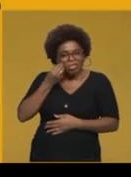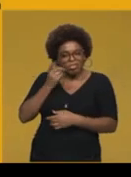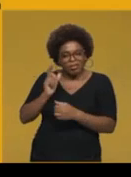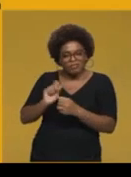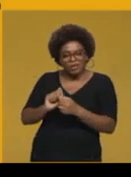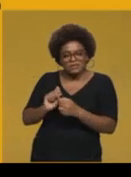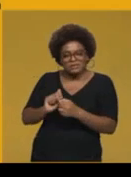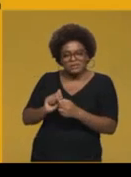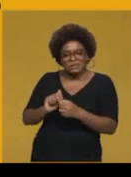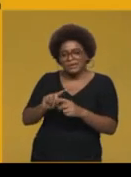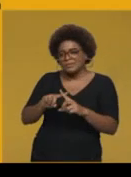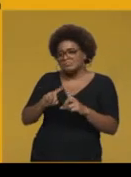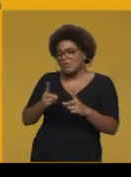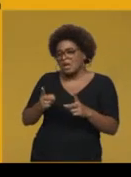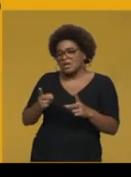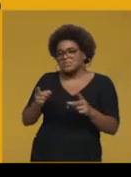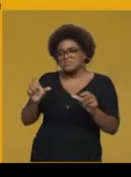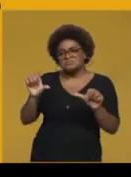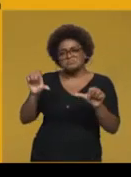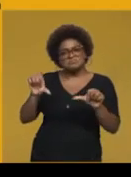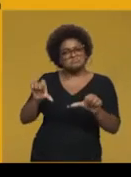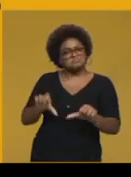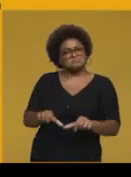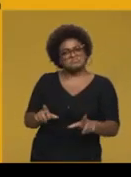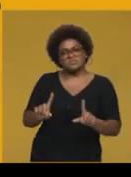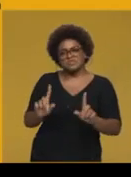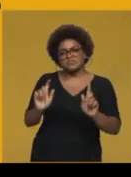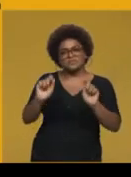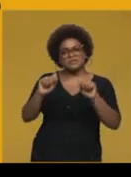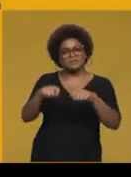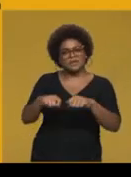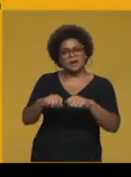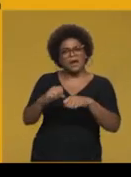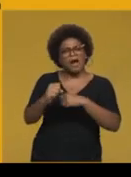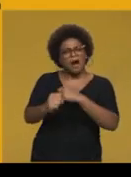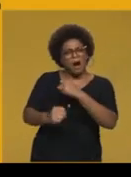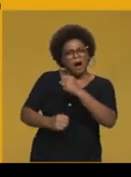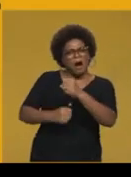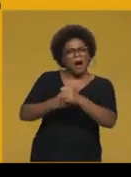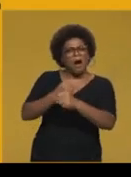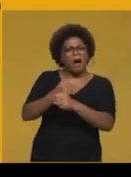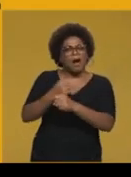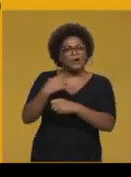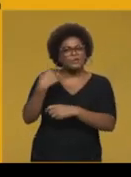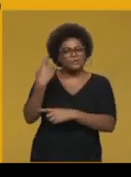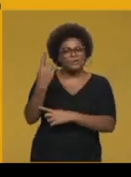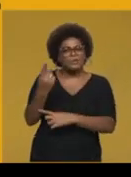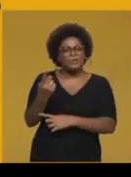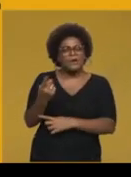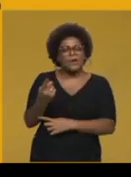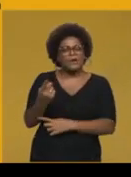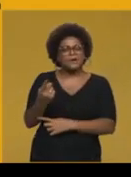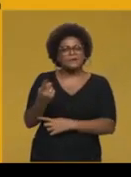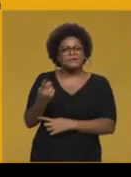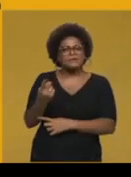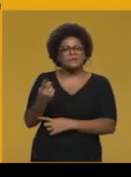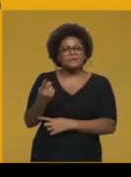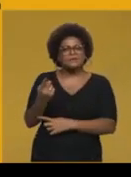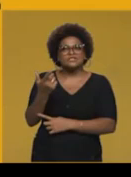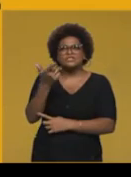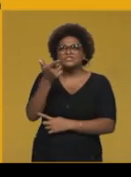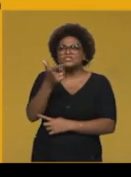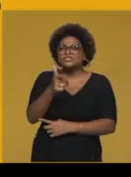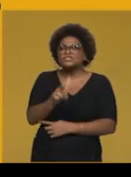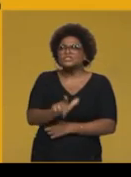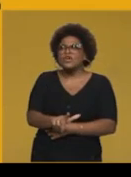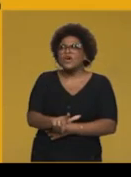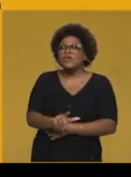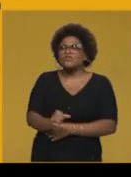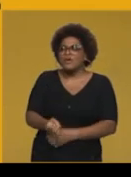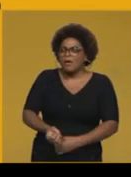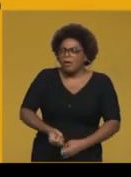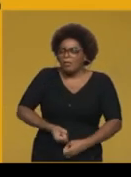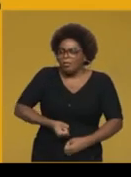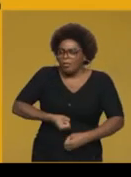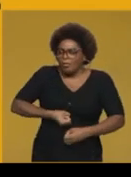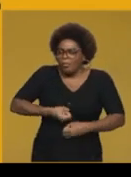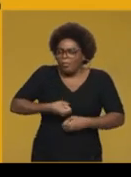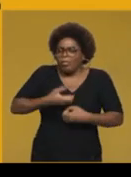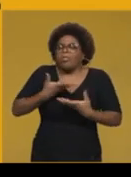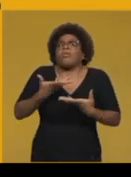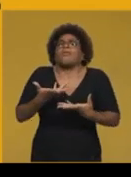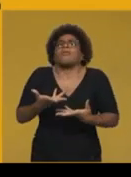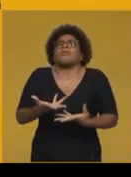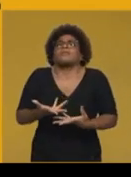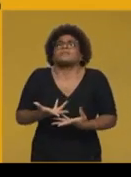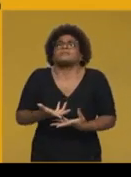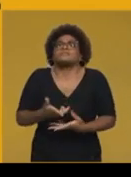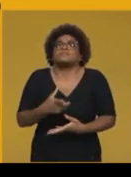idênticas circunstâncias de desalento e tédio, me ocorreu o mesmo desabafo de evasão da vida